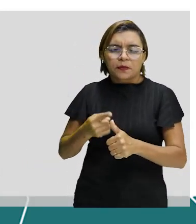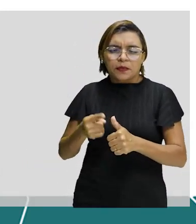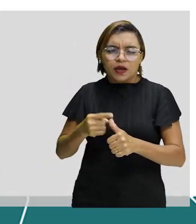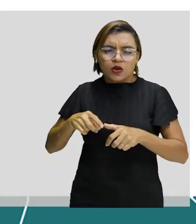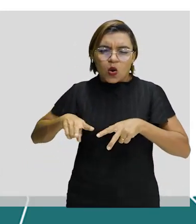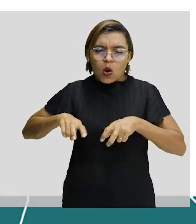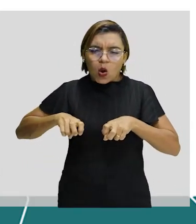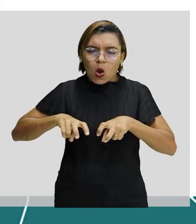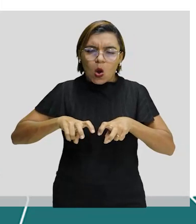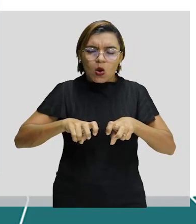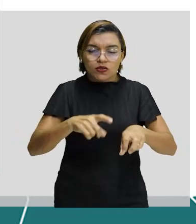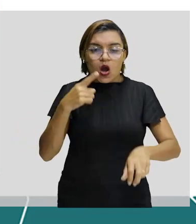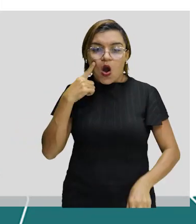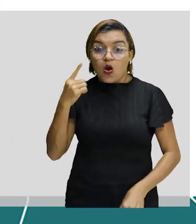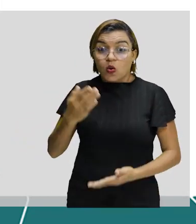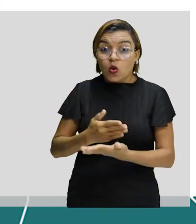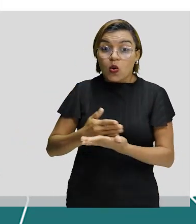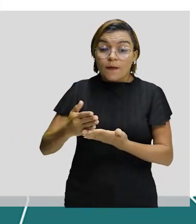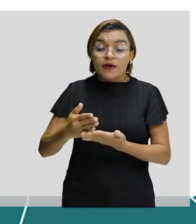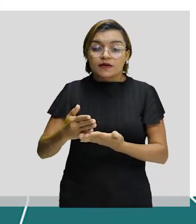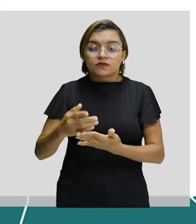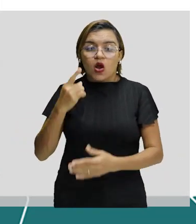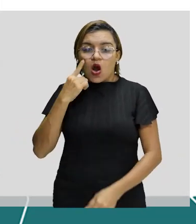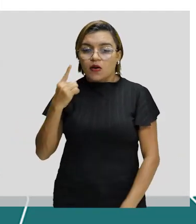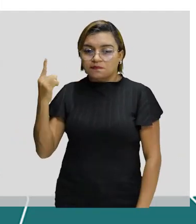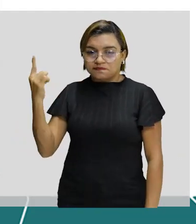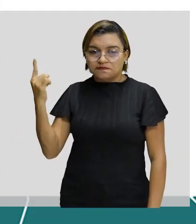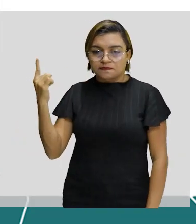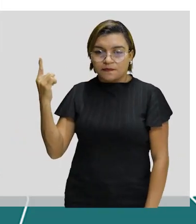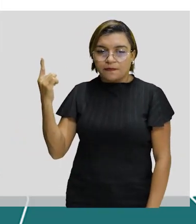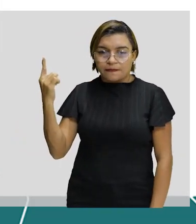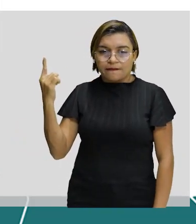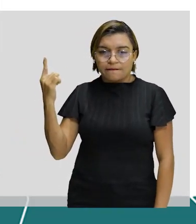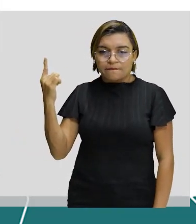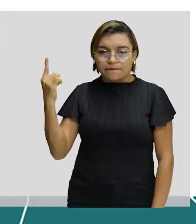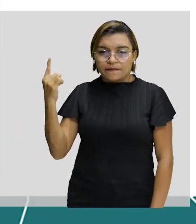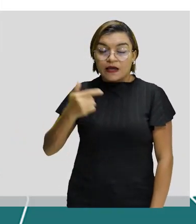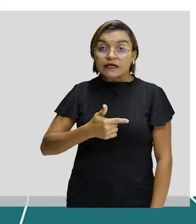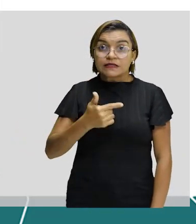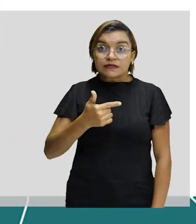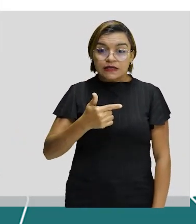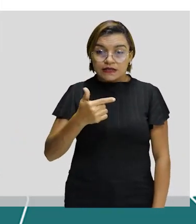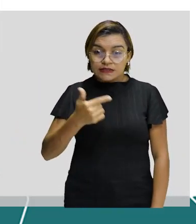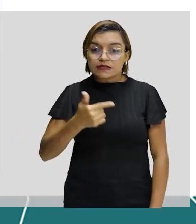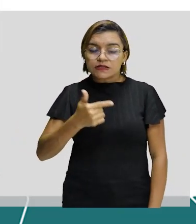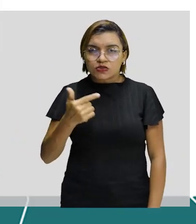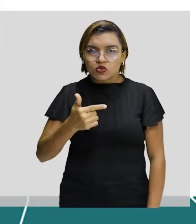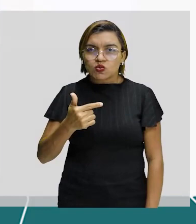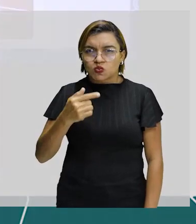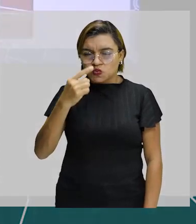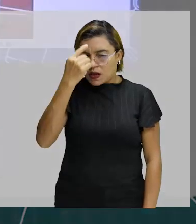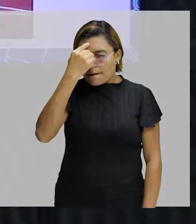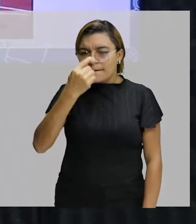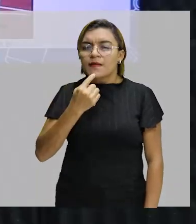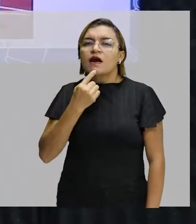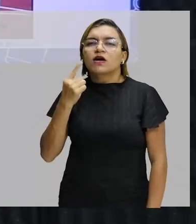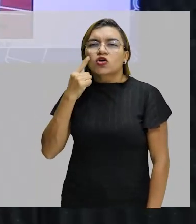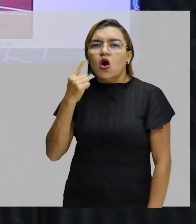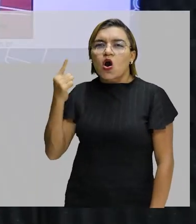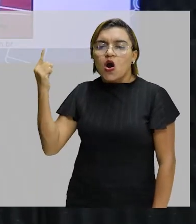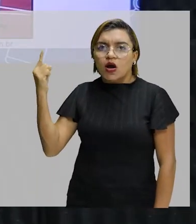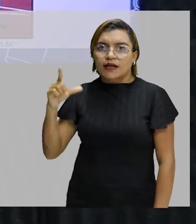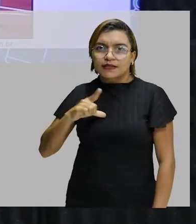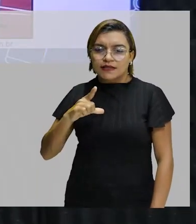bloco de partida. O que é esse bloco de partida? Está bem aqui na segunda imagem. Se vocês perceberem, é esse aparato,